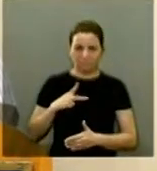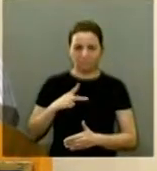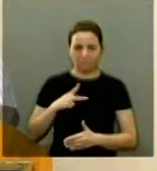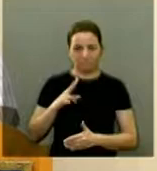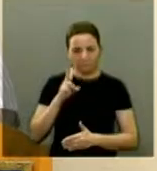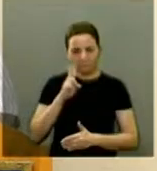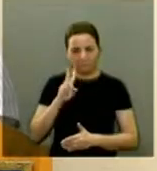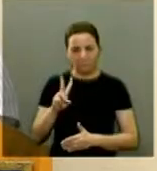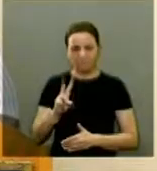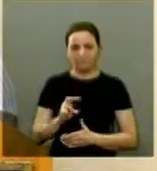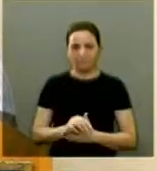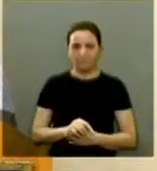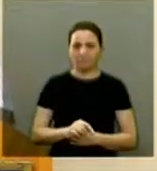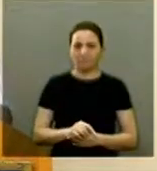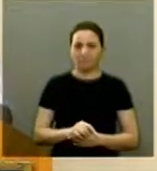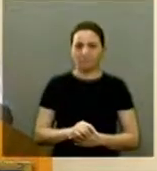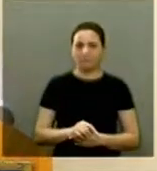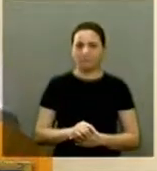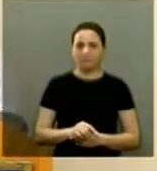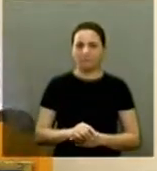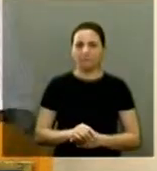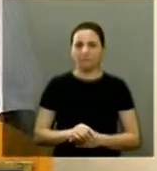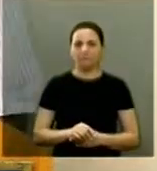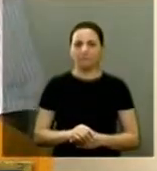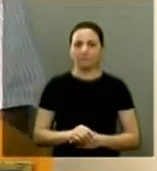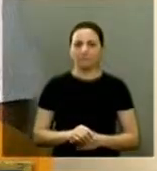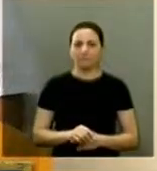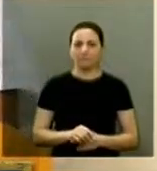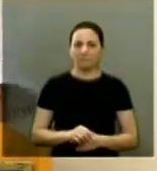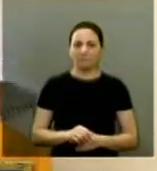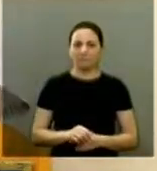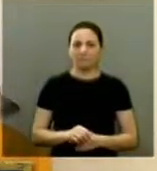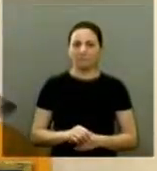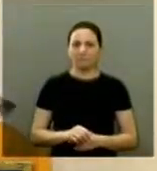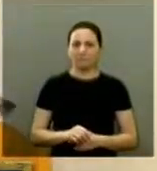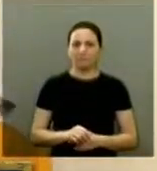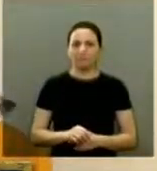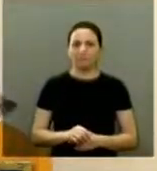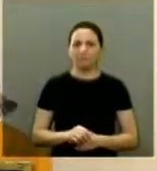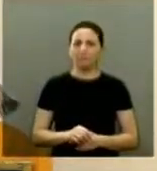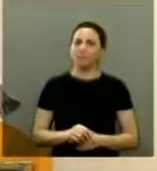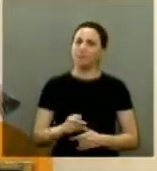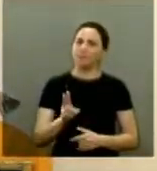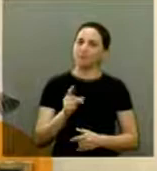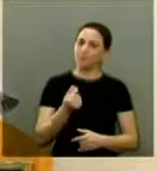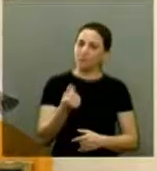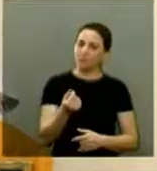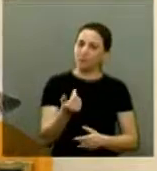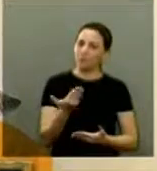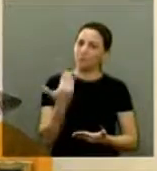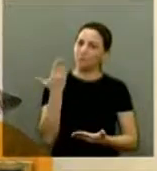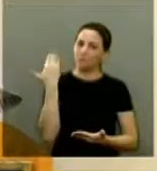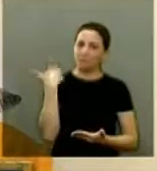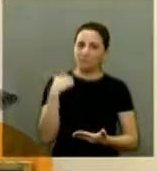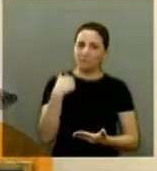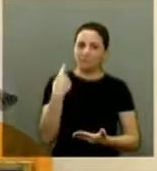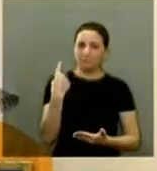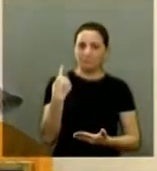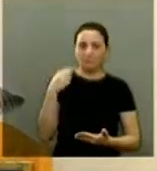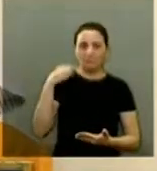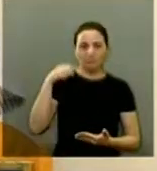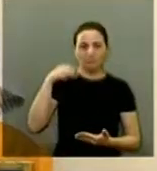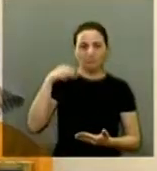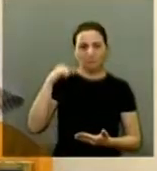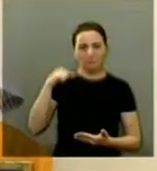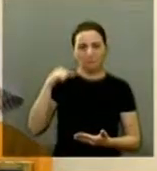mais um minuto viu presidente antes de dar o tempo então esse dinheiro antigamente se falava em mil reais